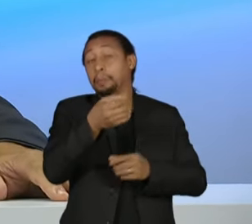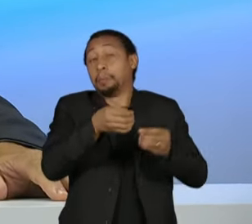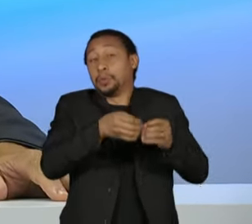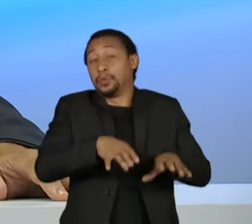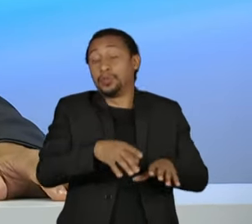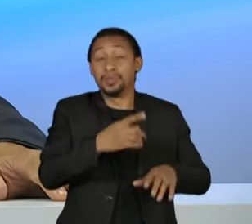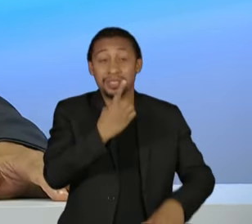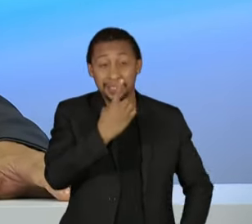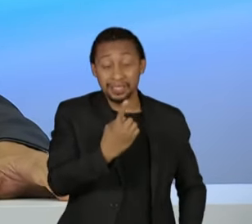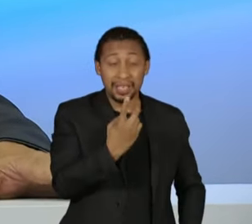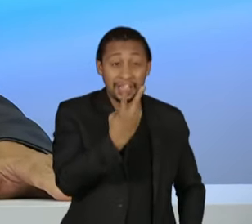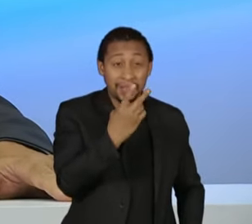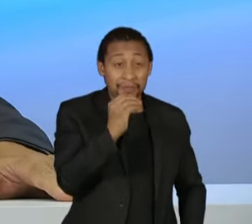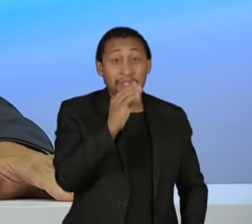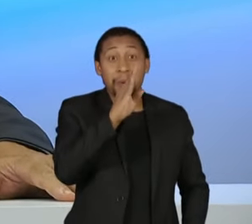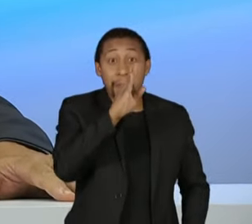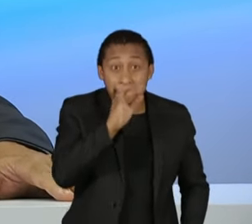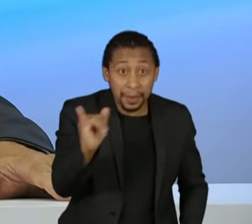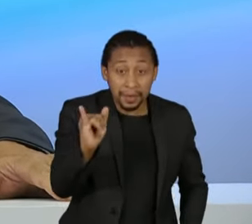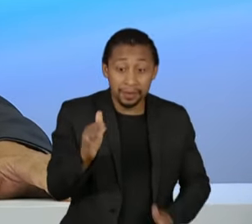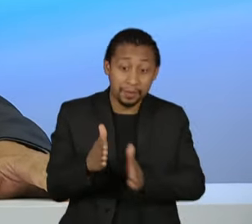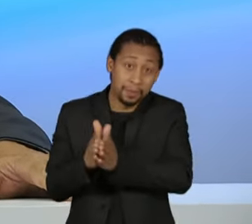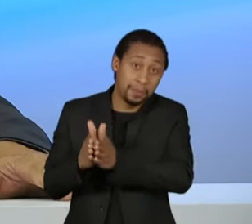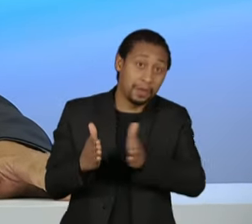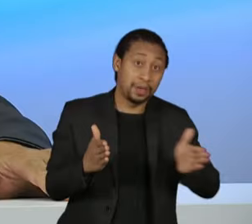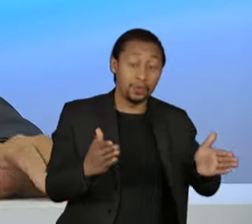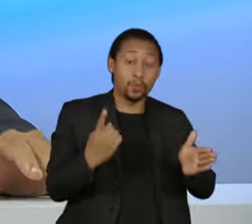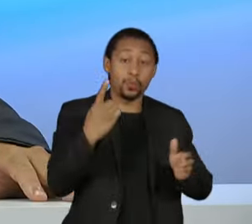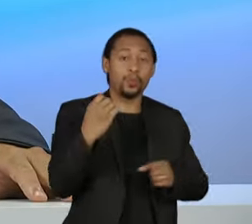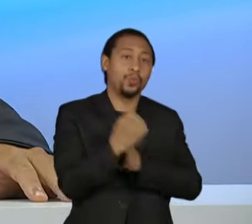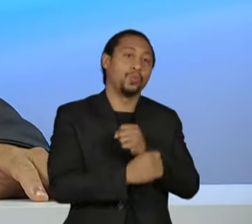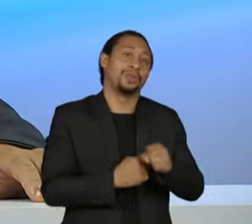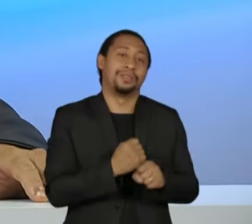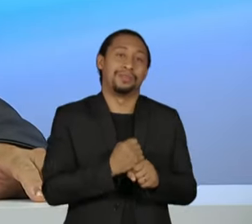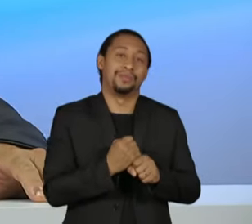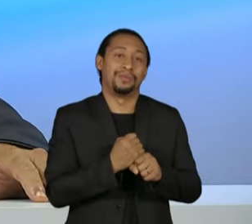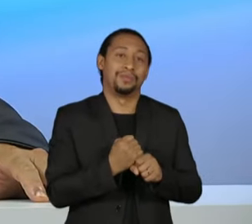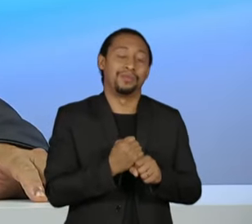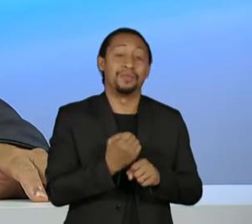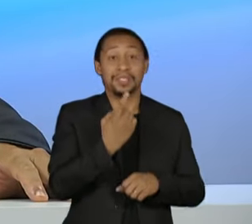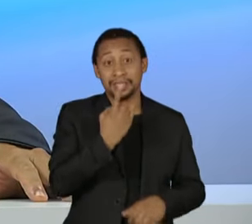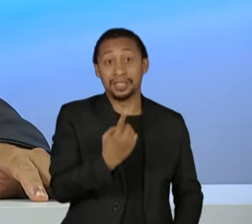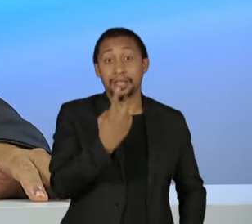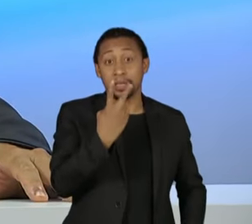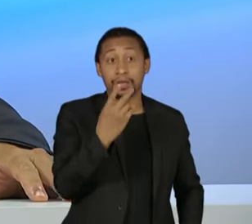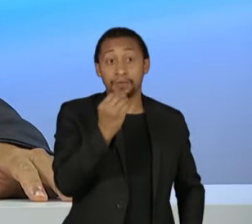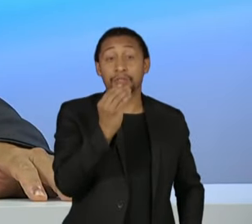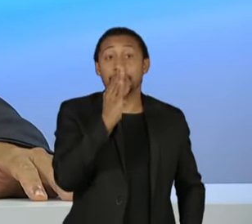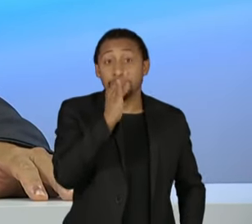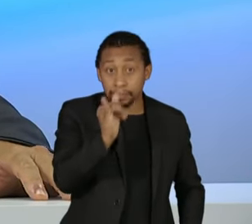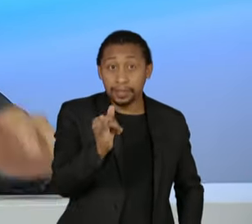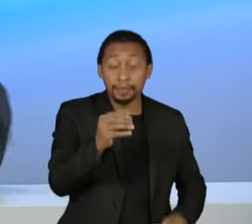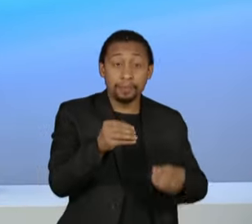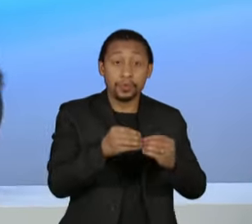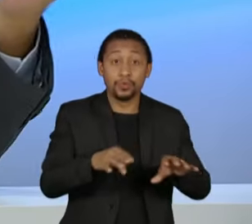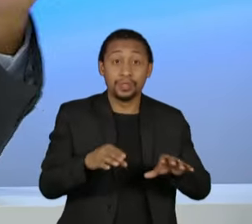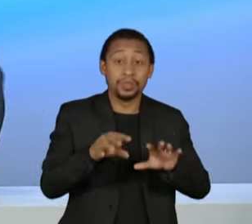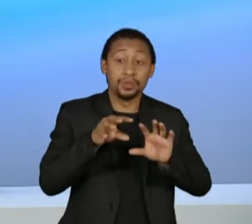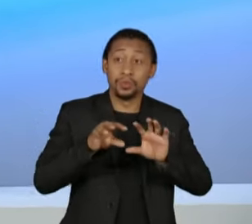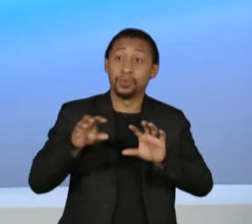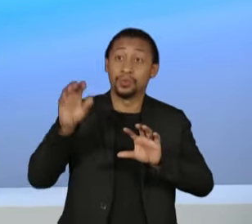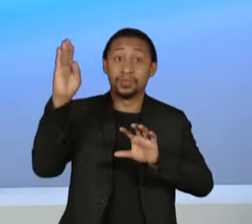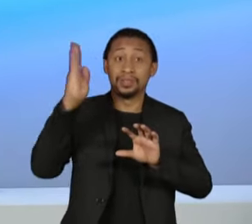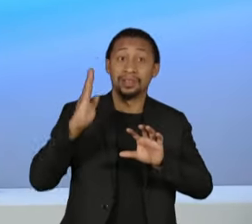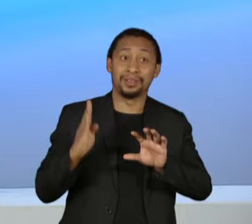em um ano, 120 bilhões dos estados absolutamente quebrados, todos os estados quebrados.